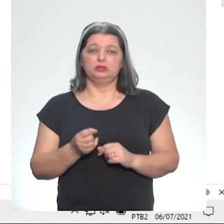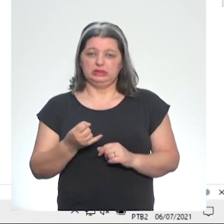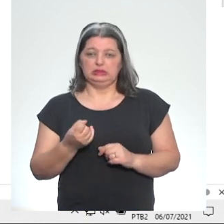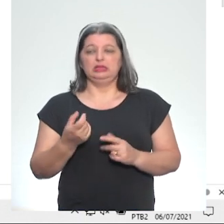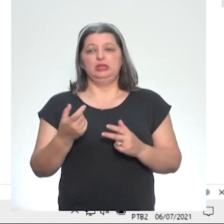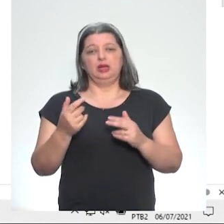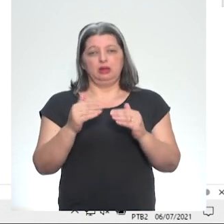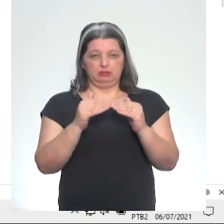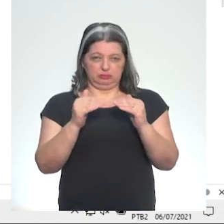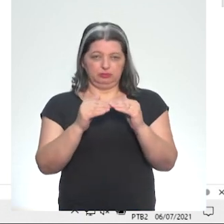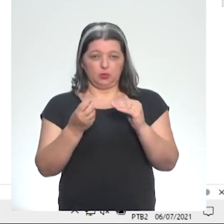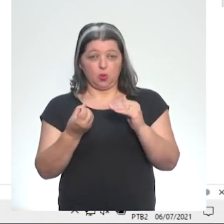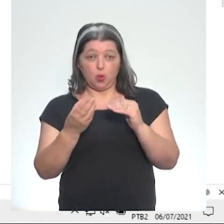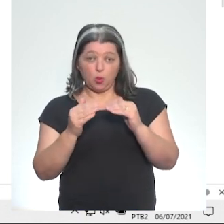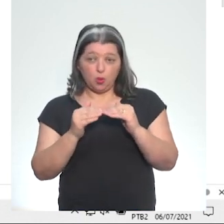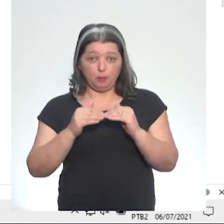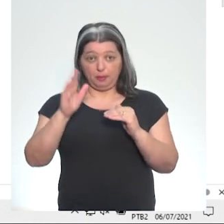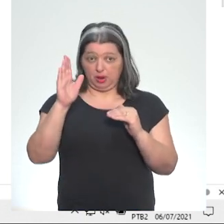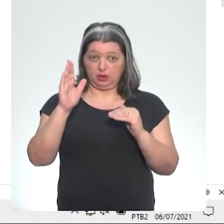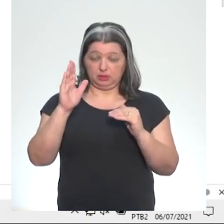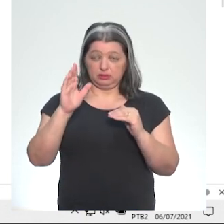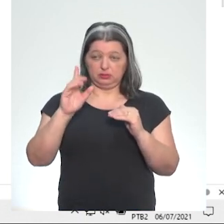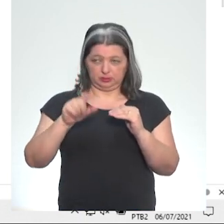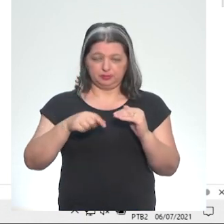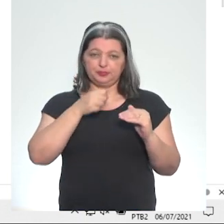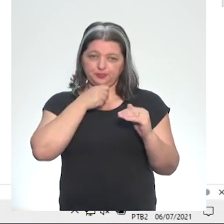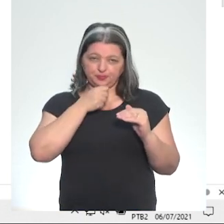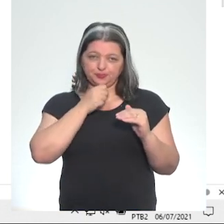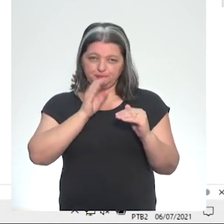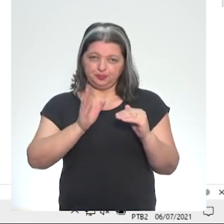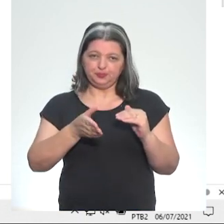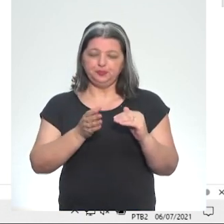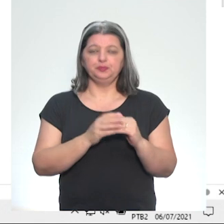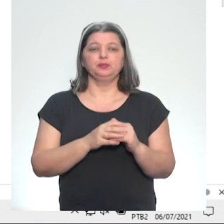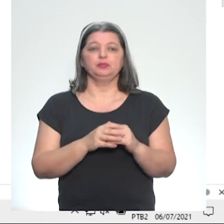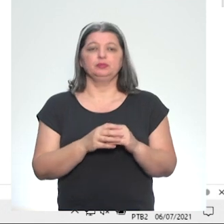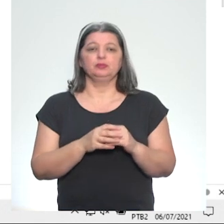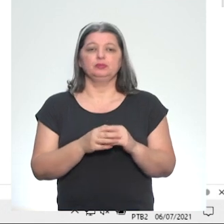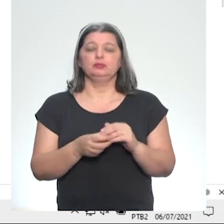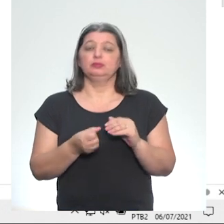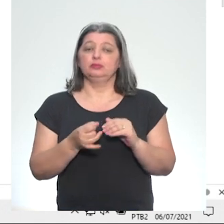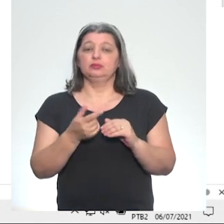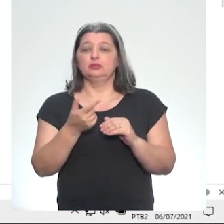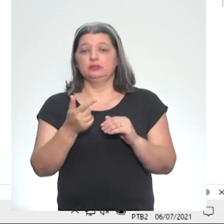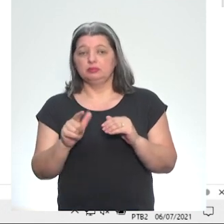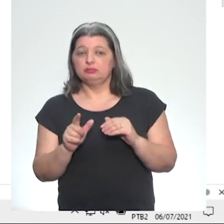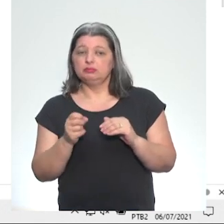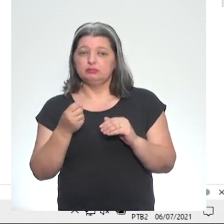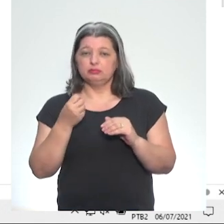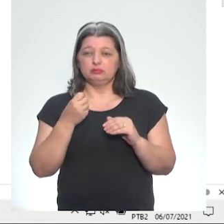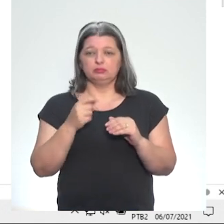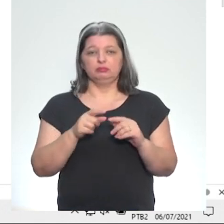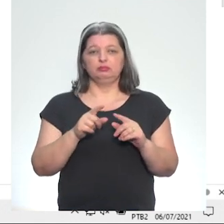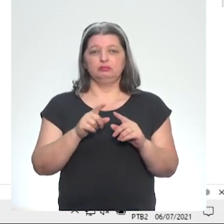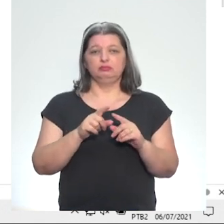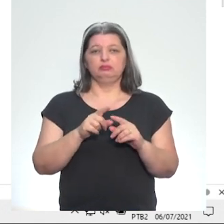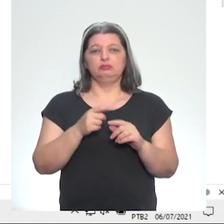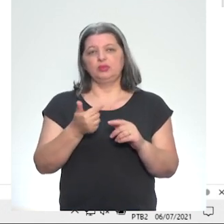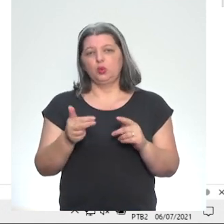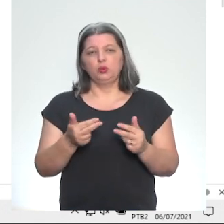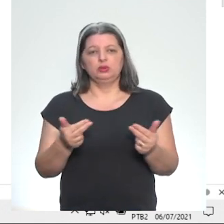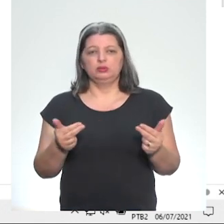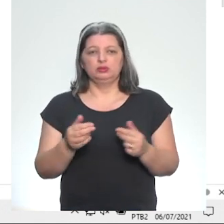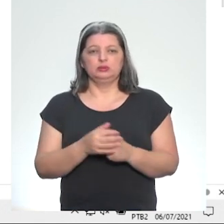ou maior que 25, eu sou cringe. Mas, qualquer outra situação, que é esse else, que é qualquer outra situação,